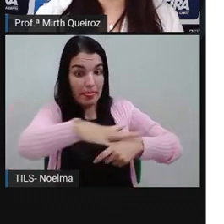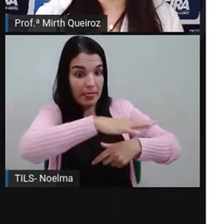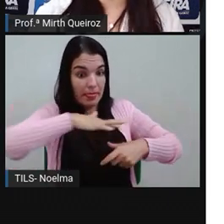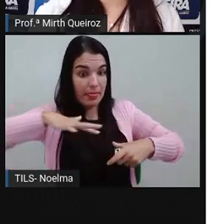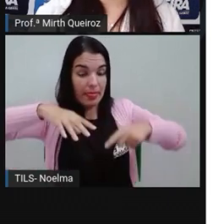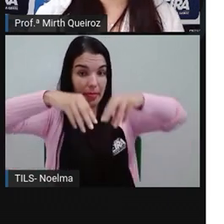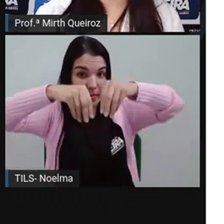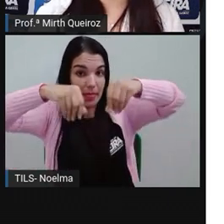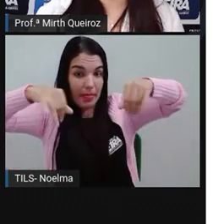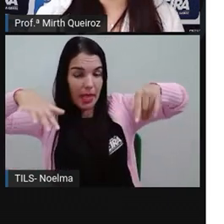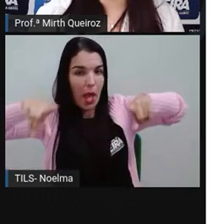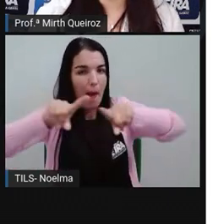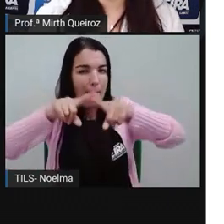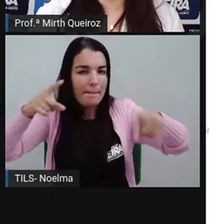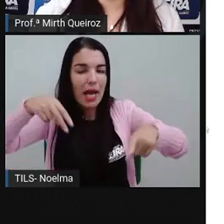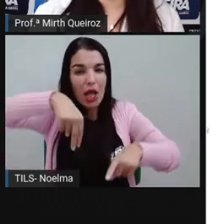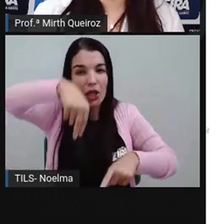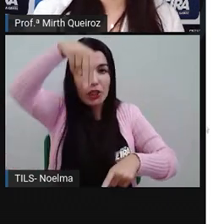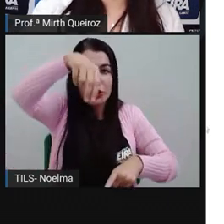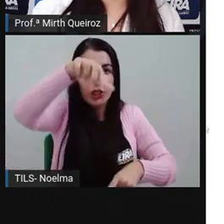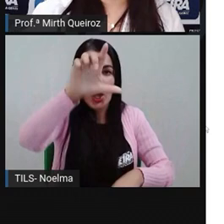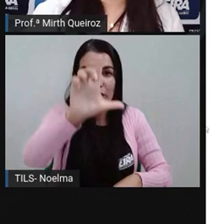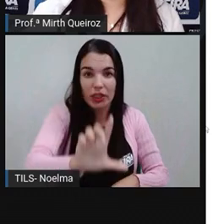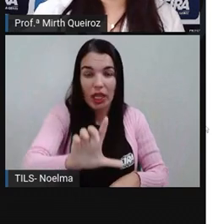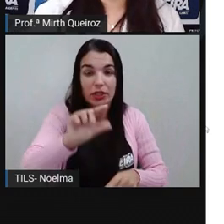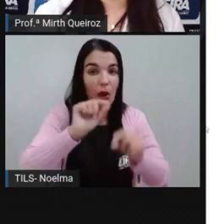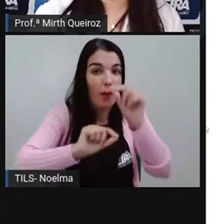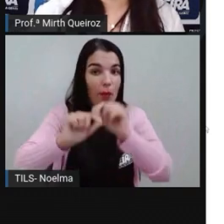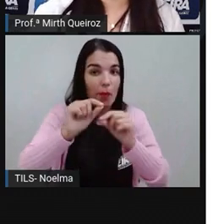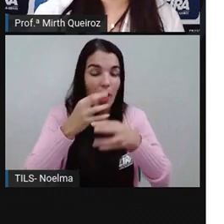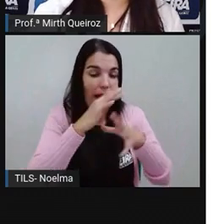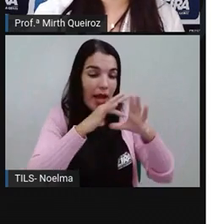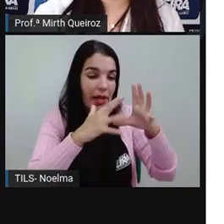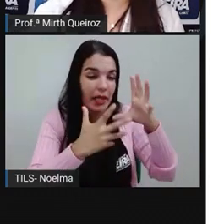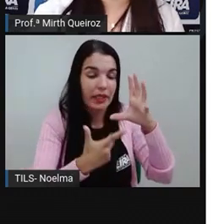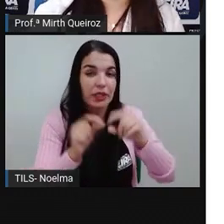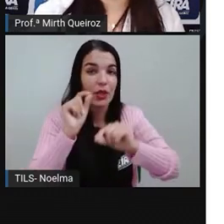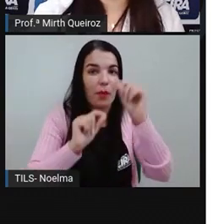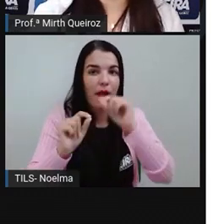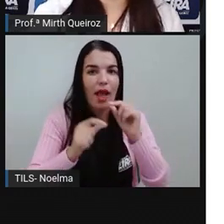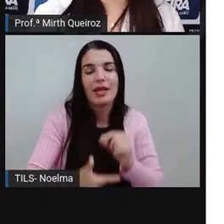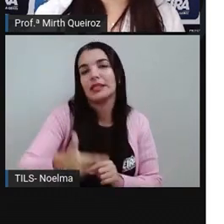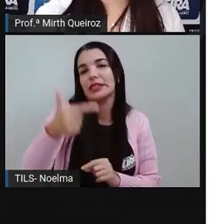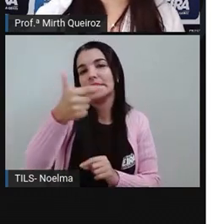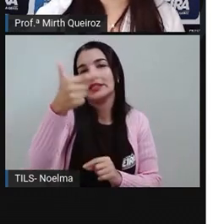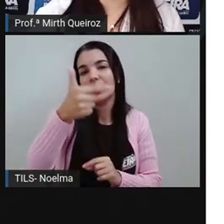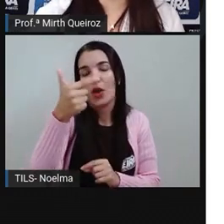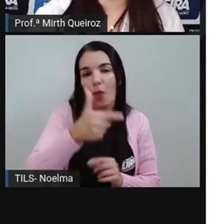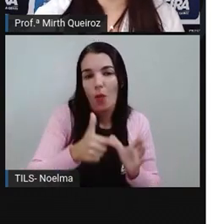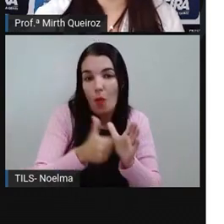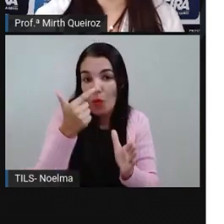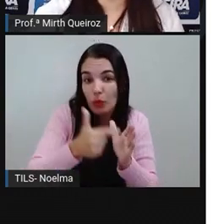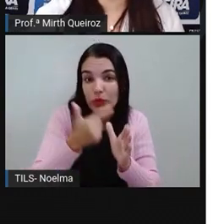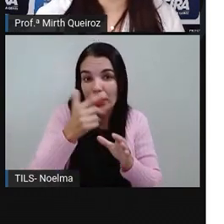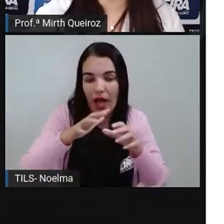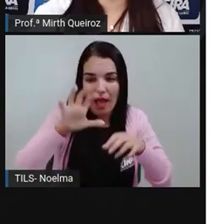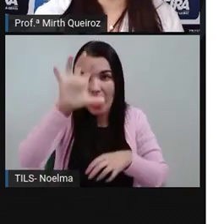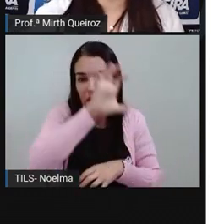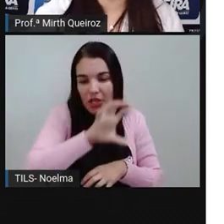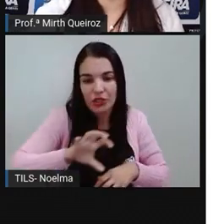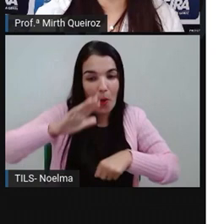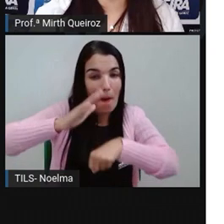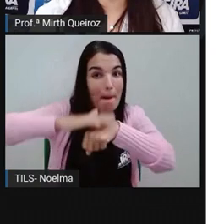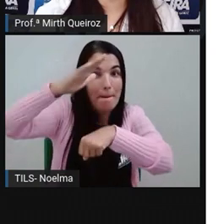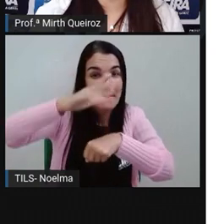terra. Já a região nordeste, uma das características é, que seria a segunda região